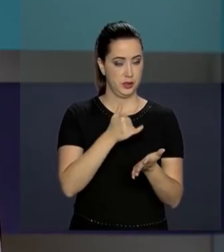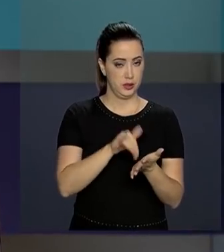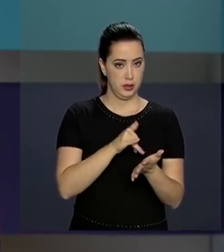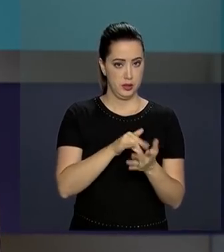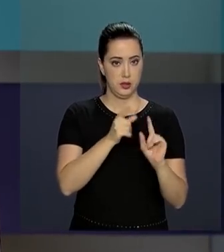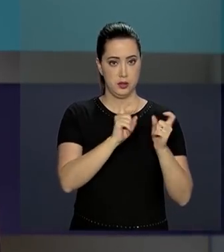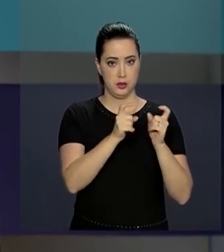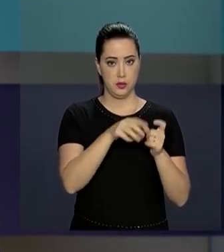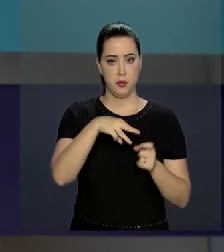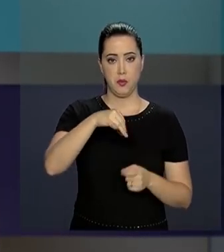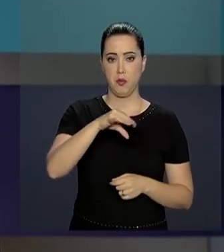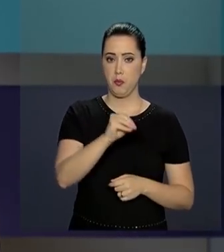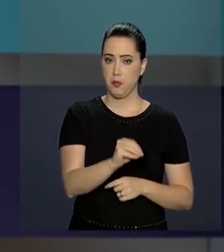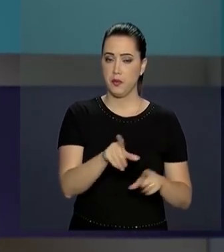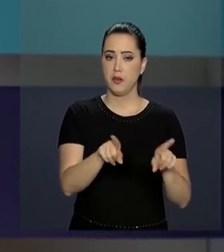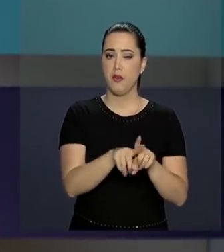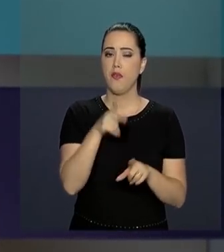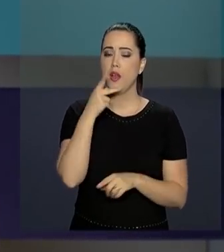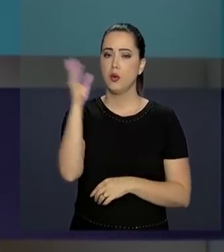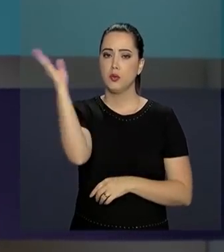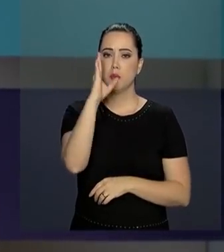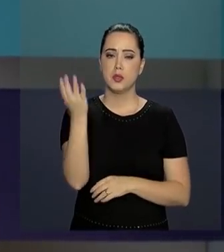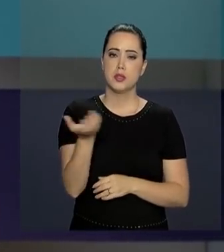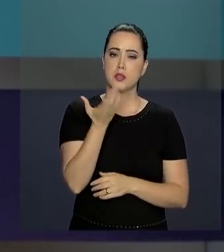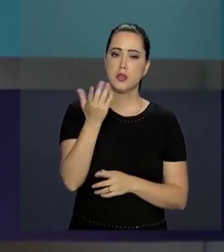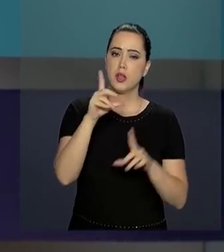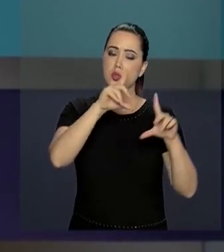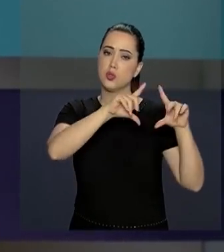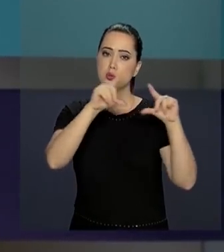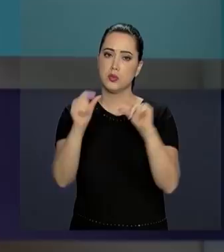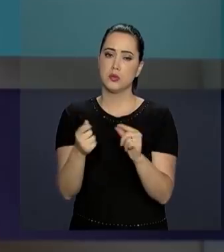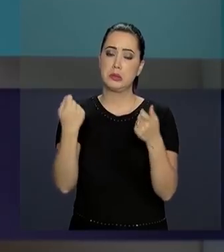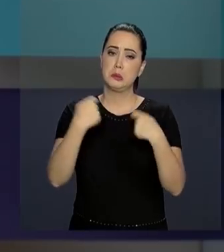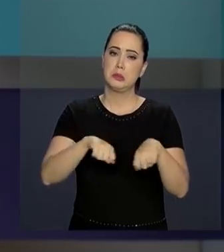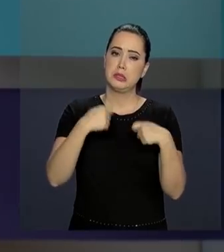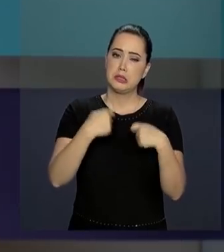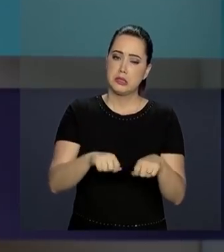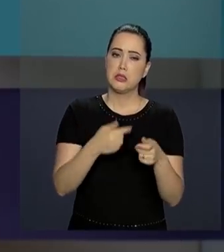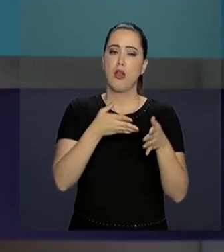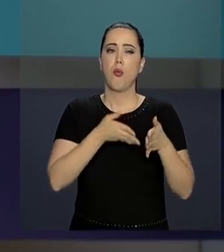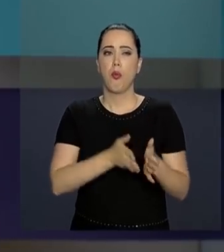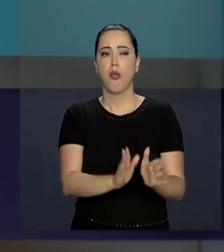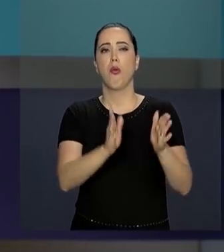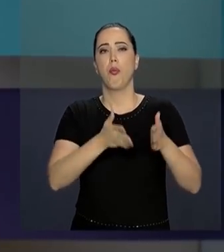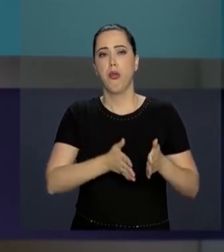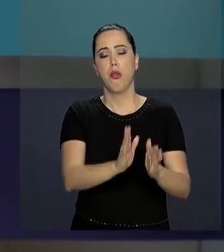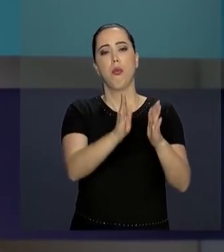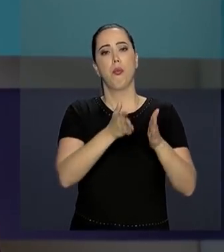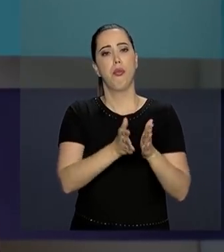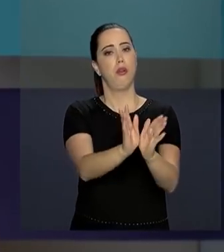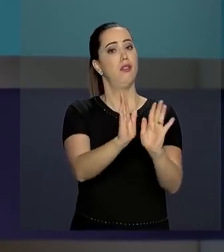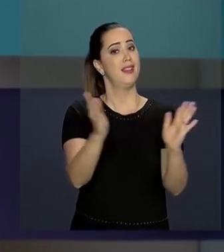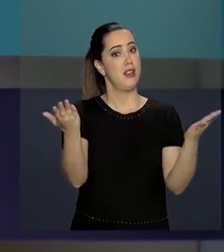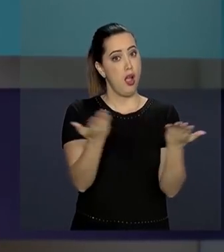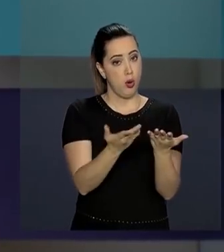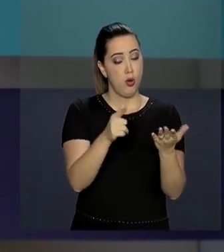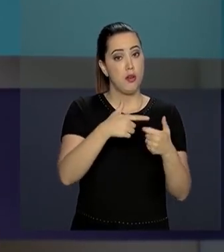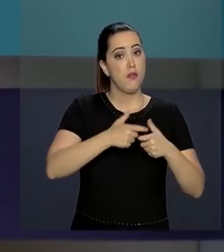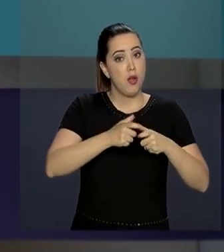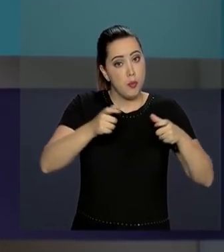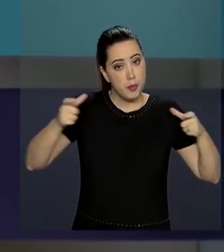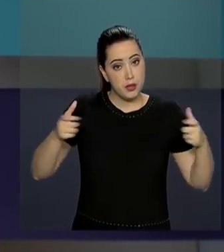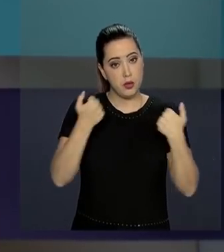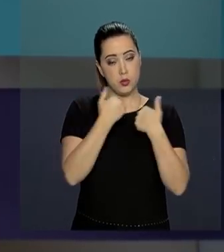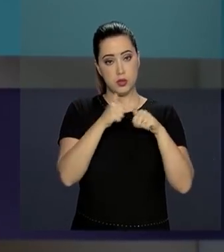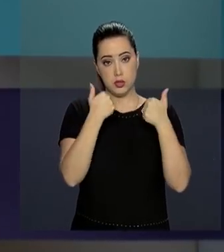Infraestrutura, Marcelo Sampaio, disse que o Brasil quer diminuir a dependência das rodovias. Para isso, vai aumentar o transporte de